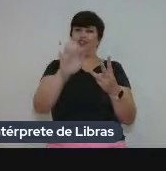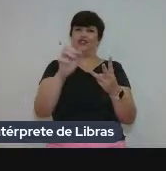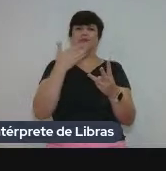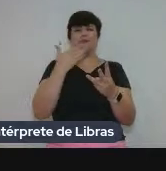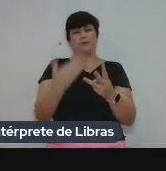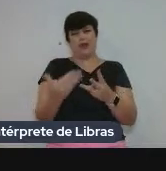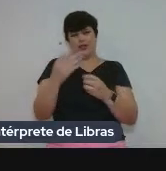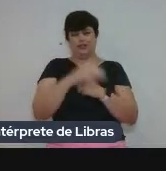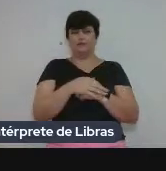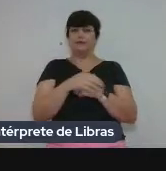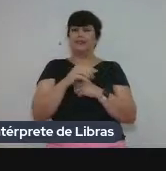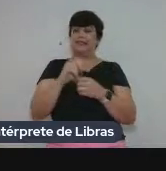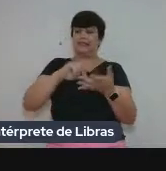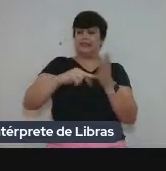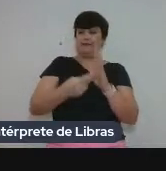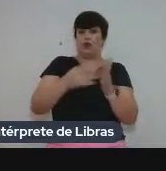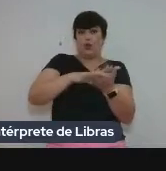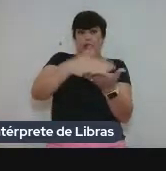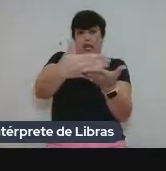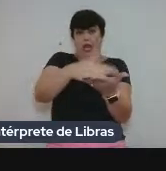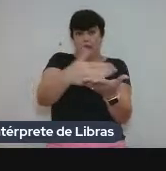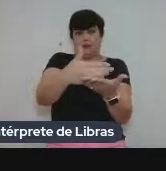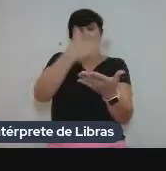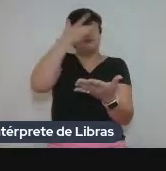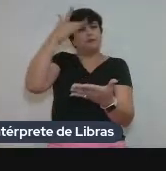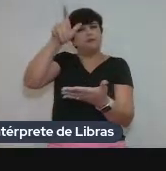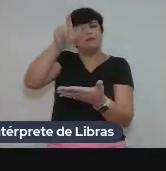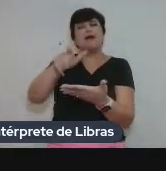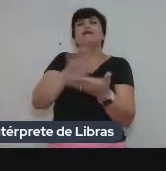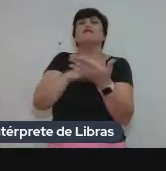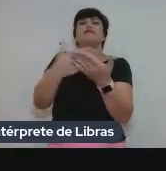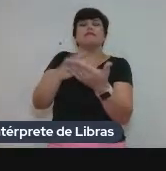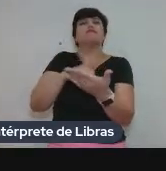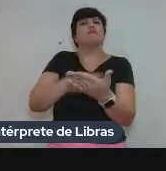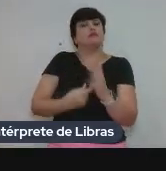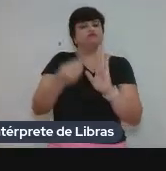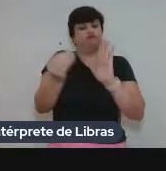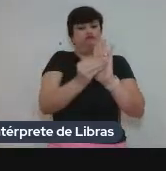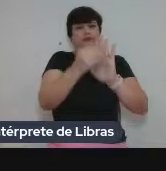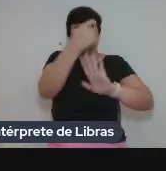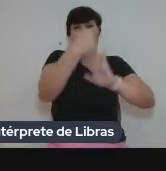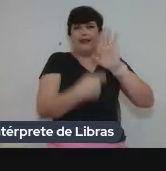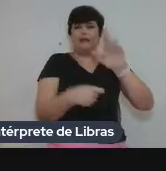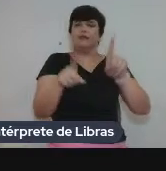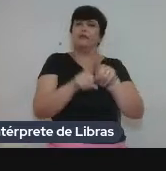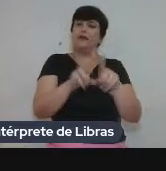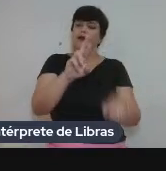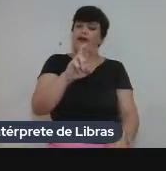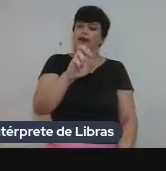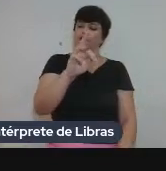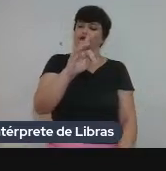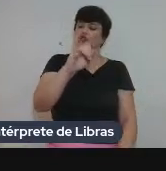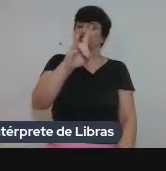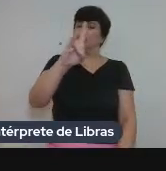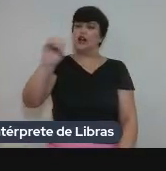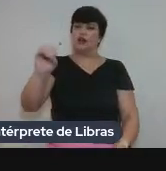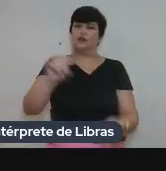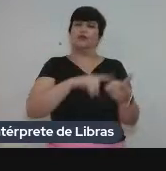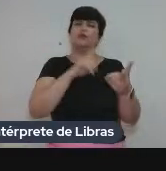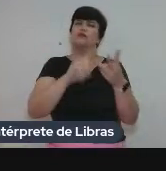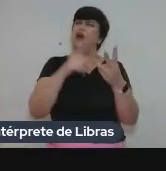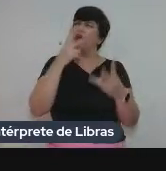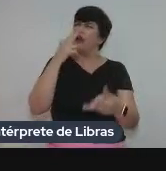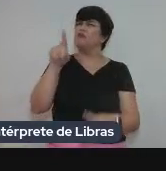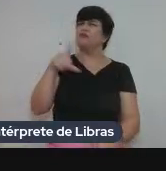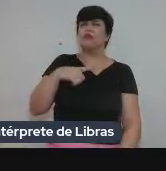que a figura do intérprete está presente bem representativamente nesse texto e também as refugiadas. Acho que também tem língua, se eu não